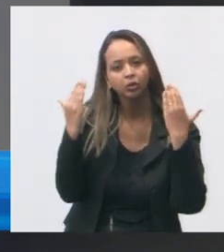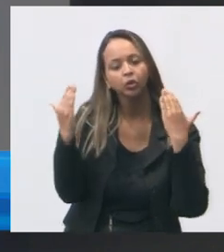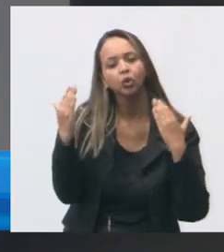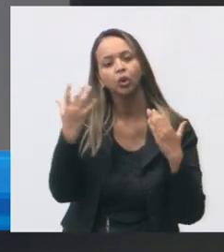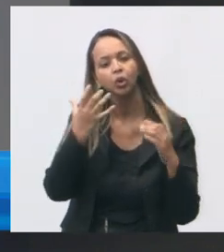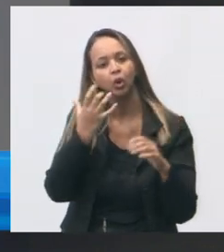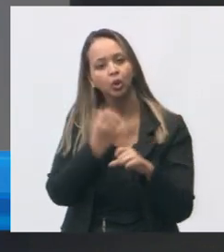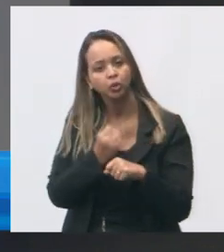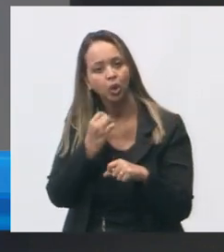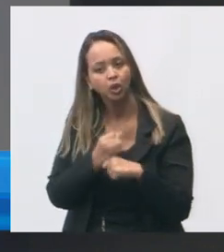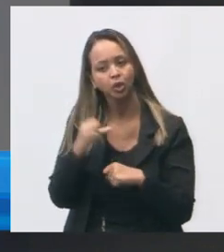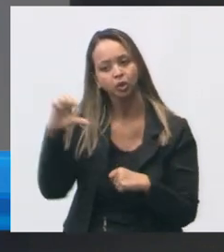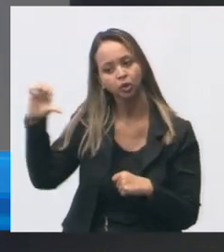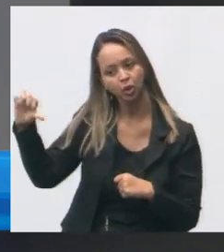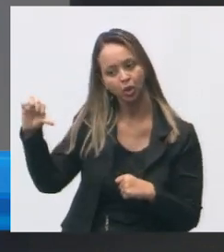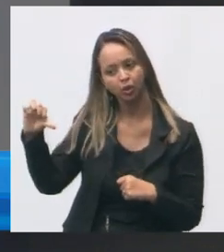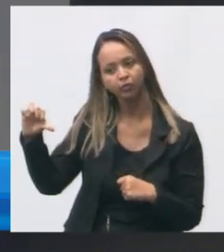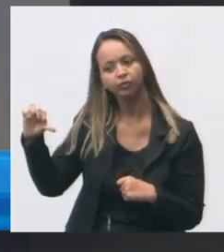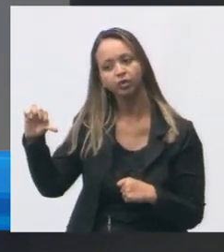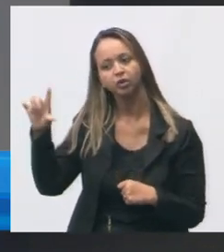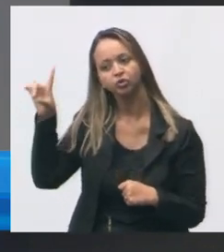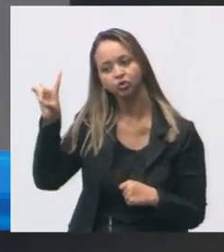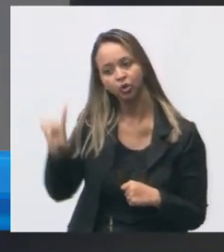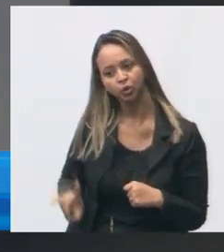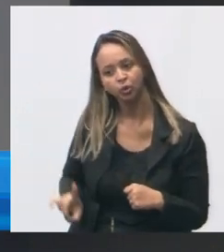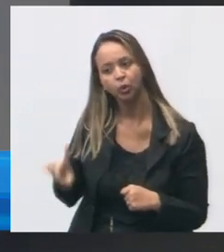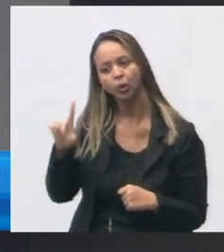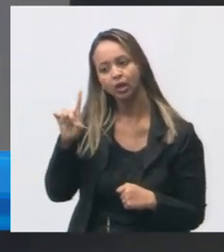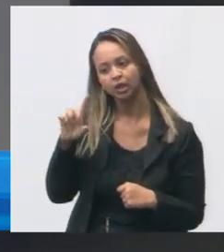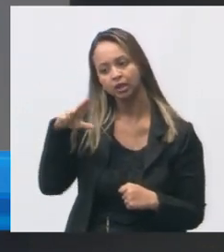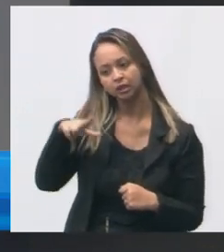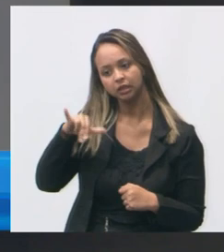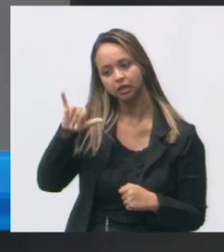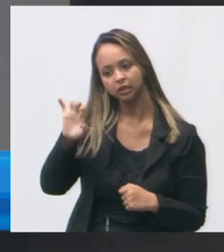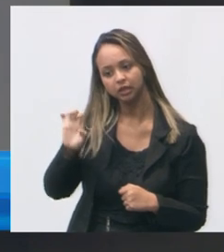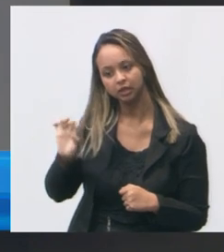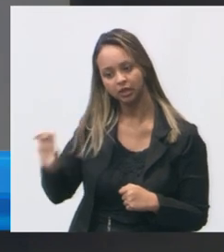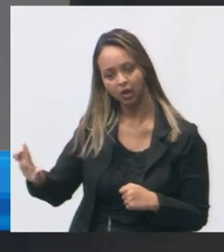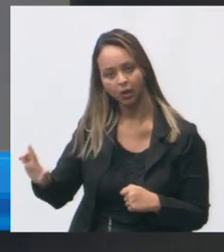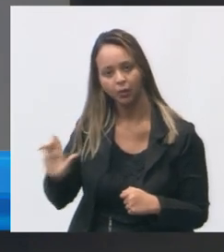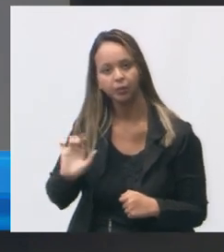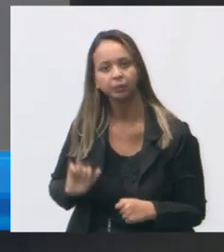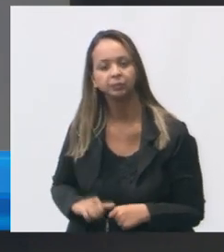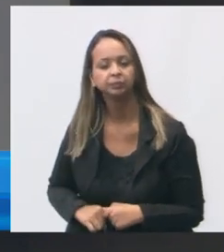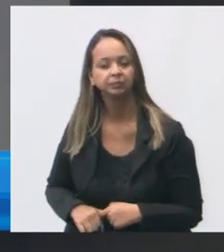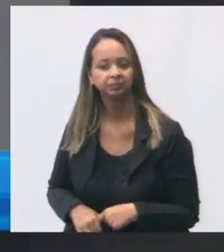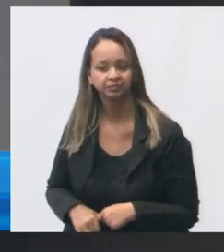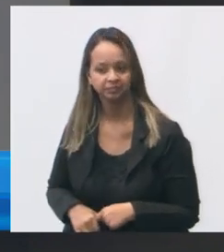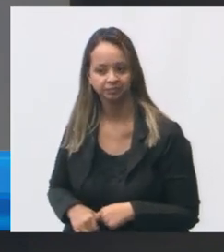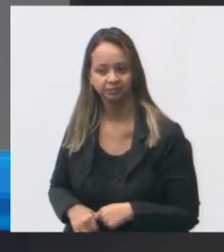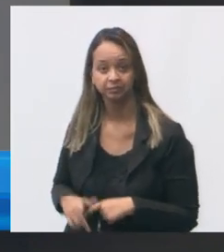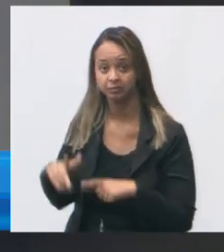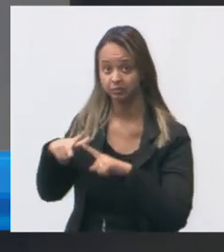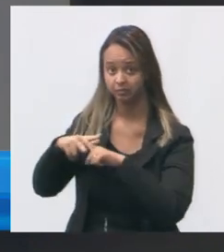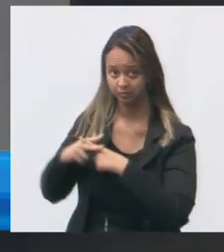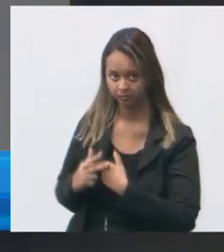diretor é o Daniel que é diretor não é diretora não depois acertar